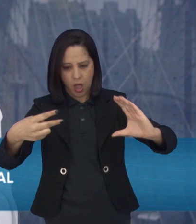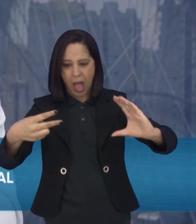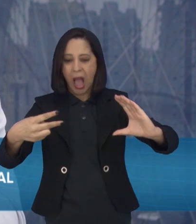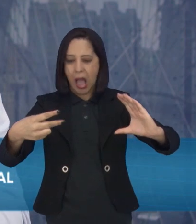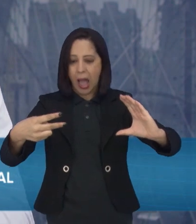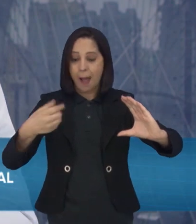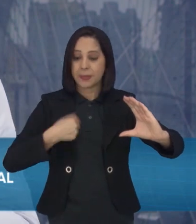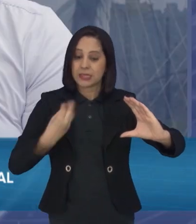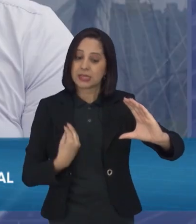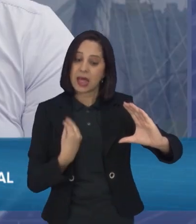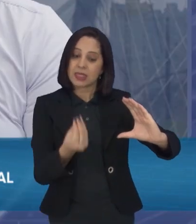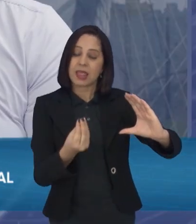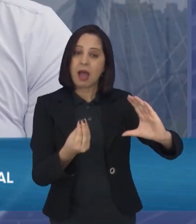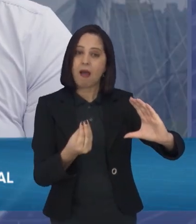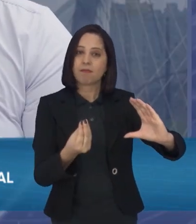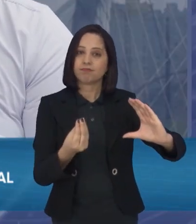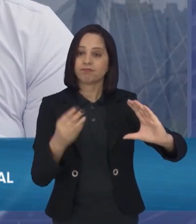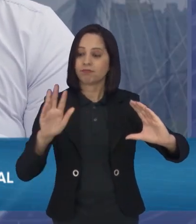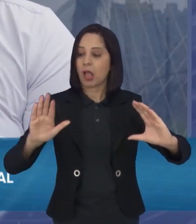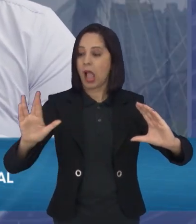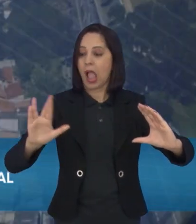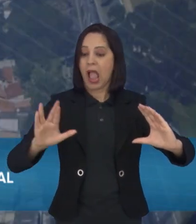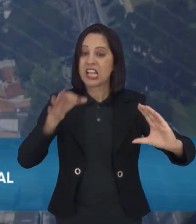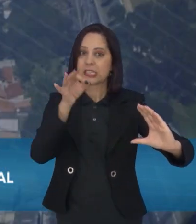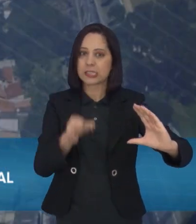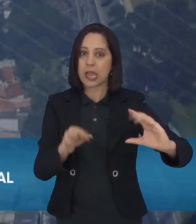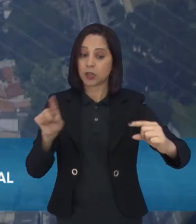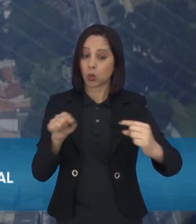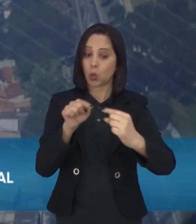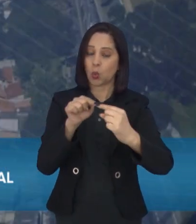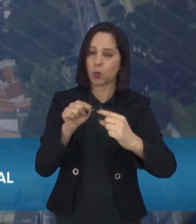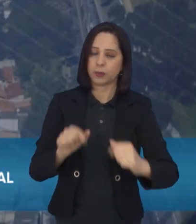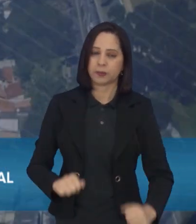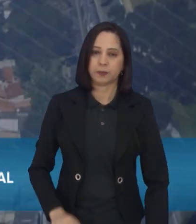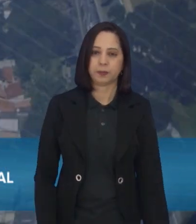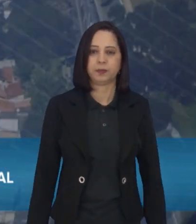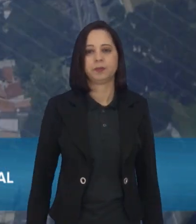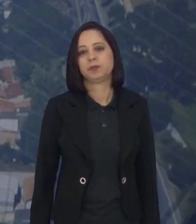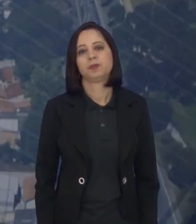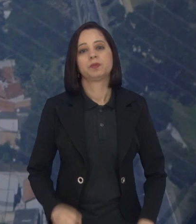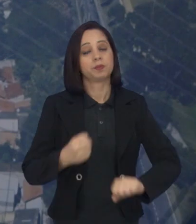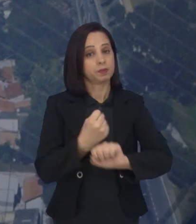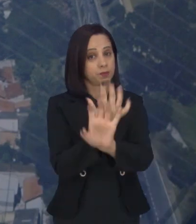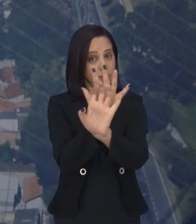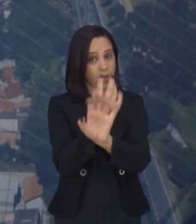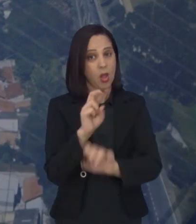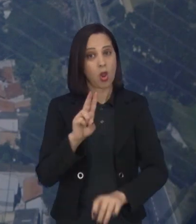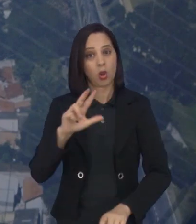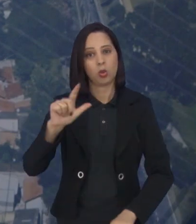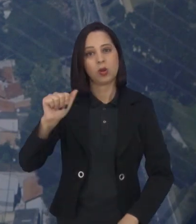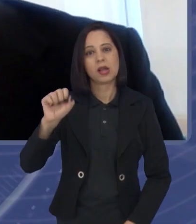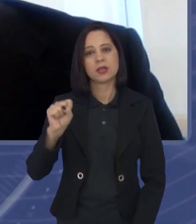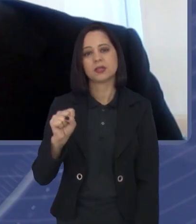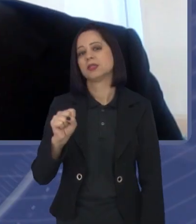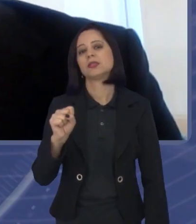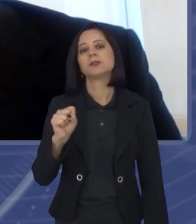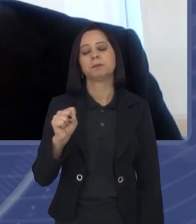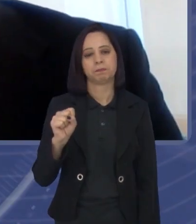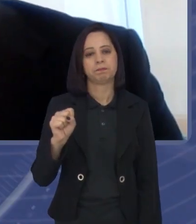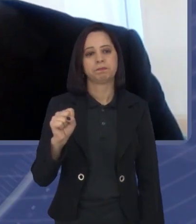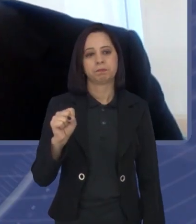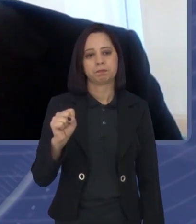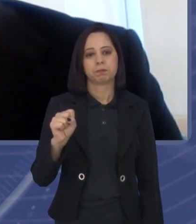usando para aquela criança. Tá joia. Quero voltar com o Lucas. Lucas, a gente comentou basicamente